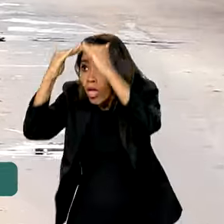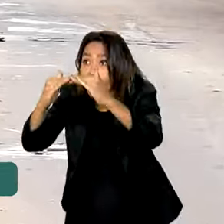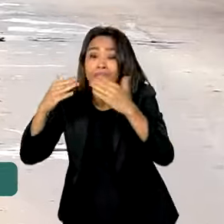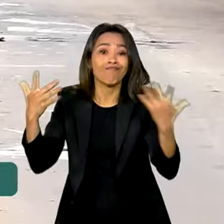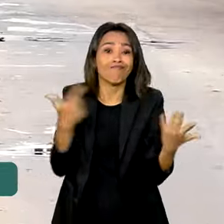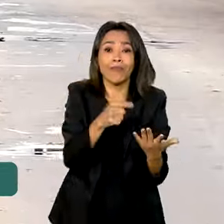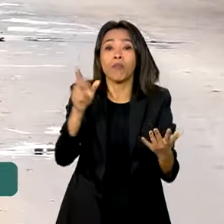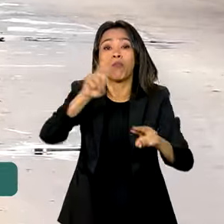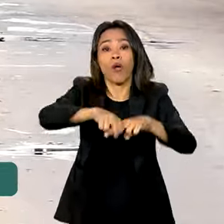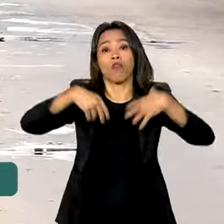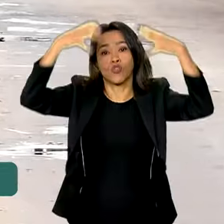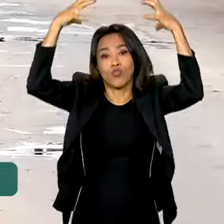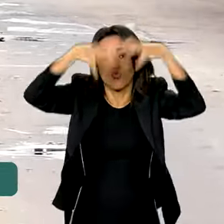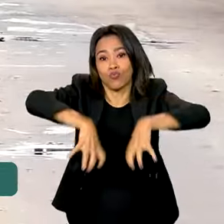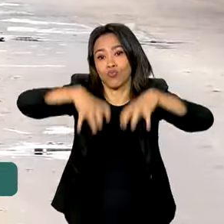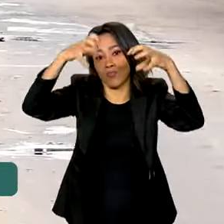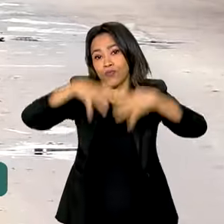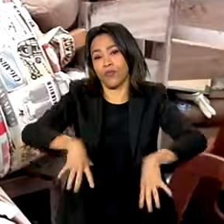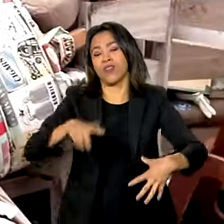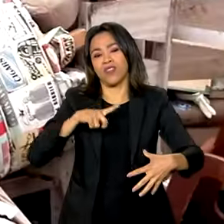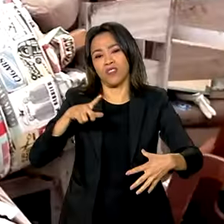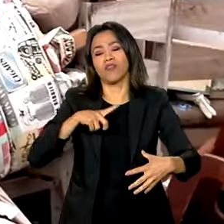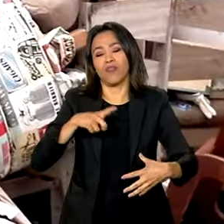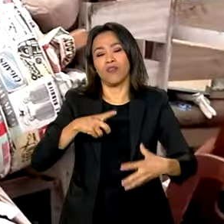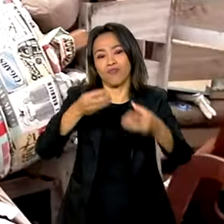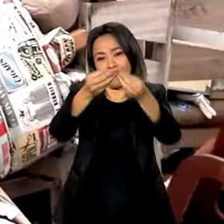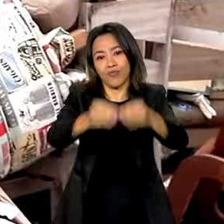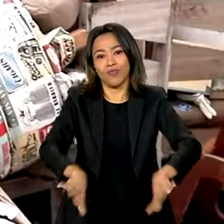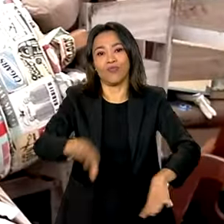conta das enchentes que atingiram o Rio Grande do Sul.